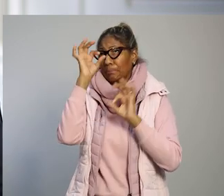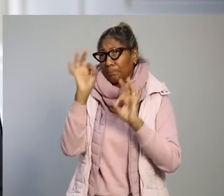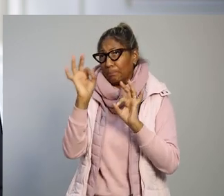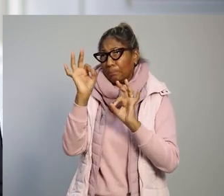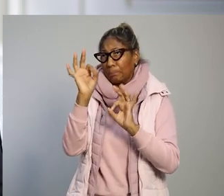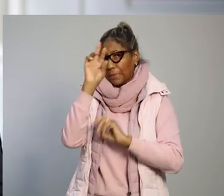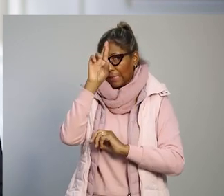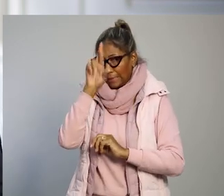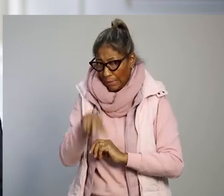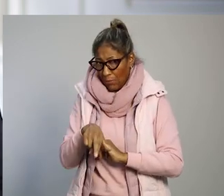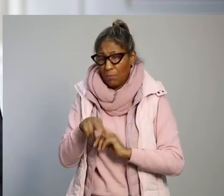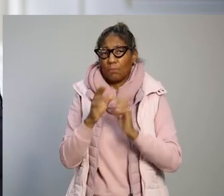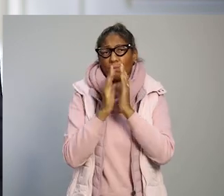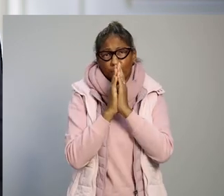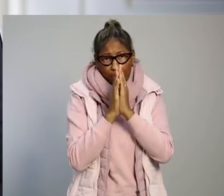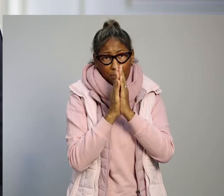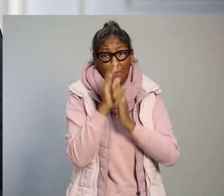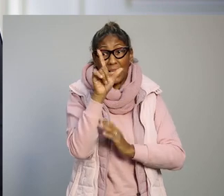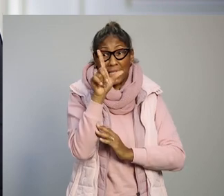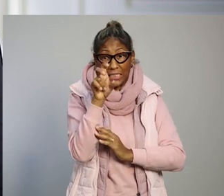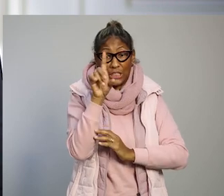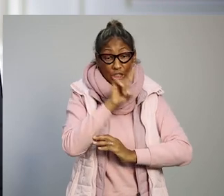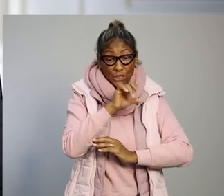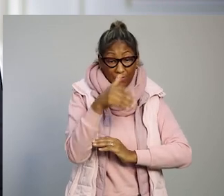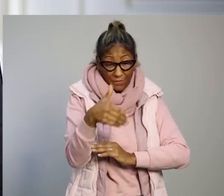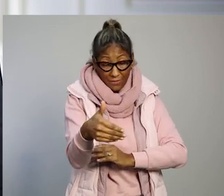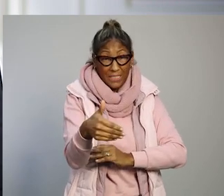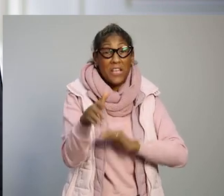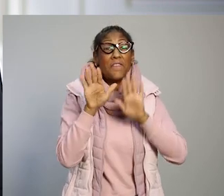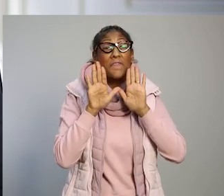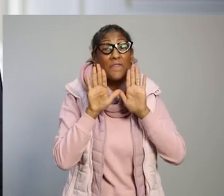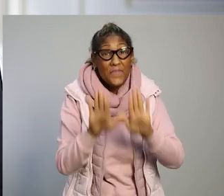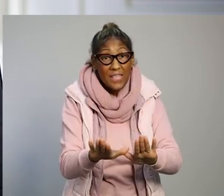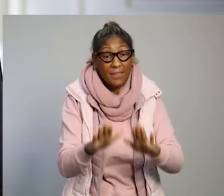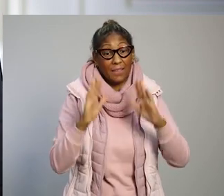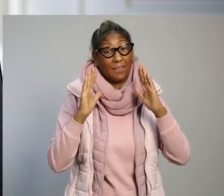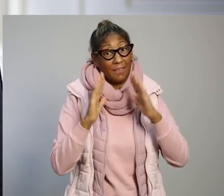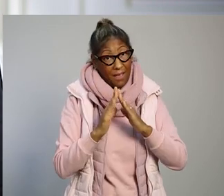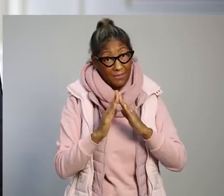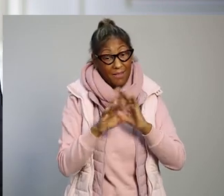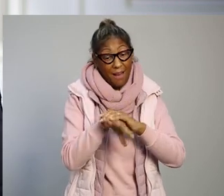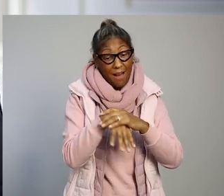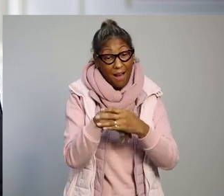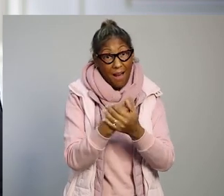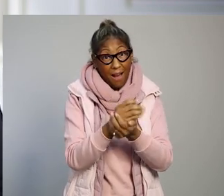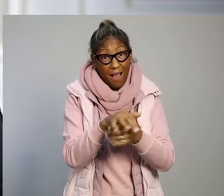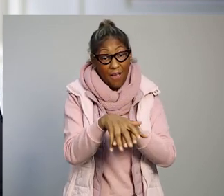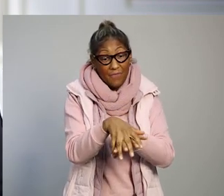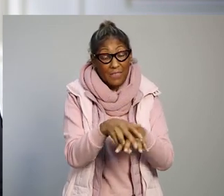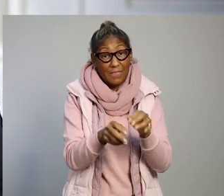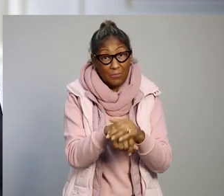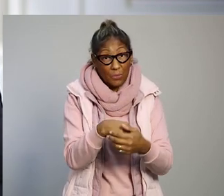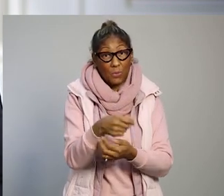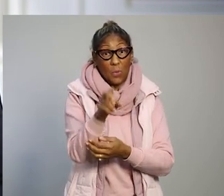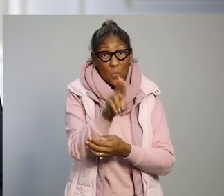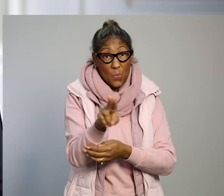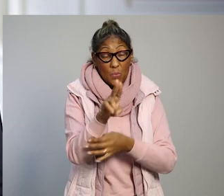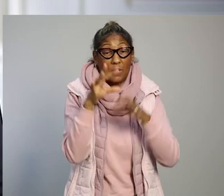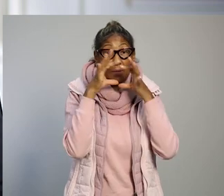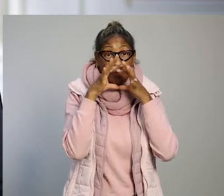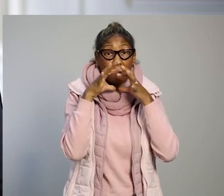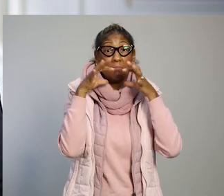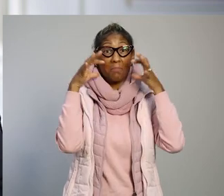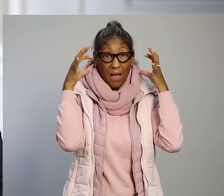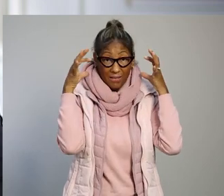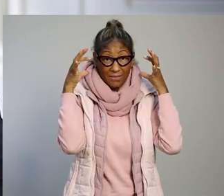racionalidade. Nos próximos 15 dias, fique em casa, lave as mãos, use